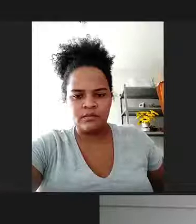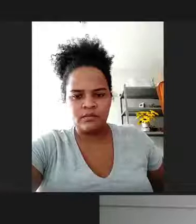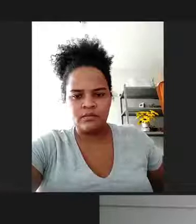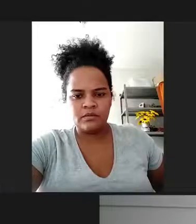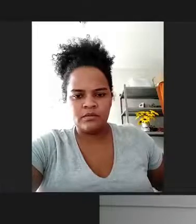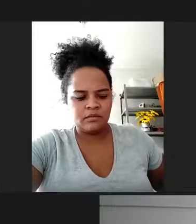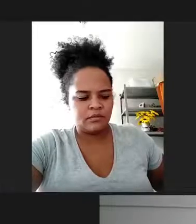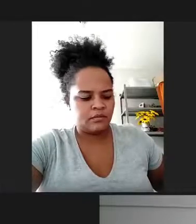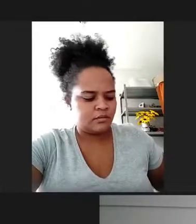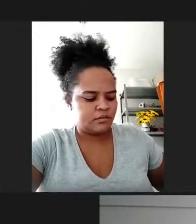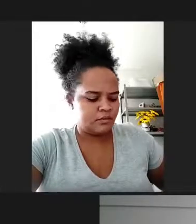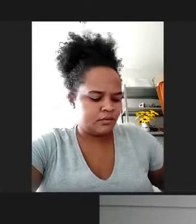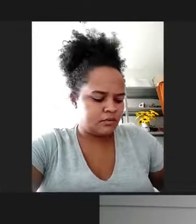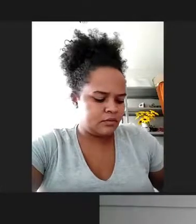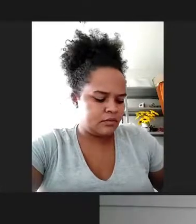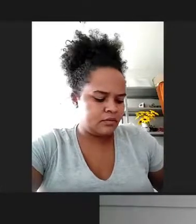Não tem crise não.